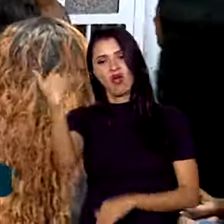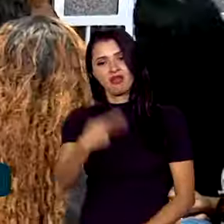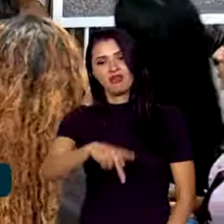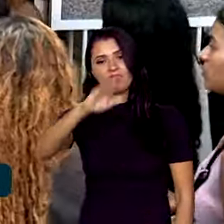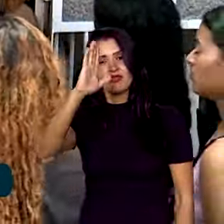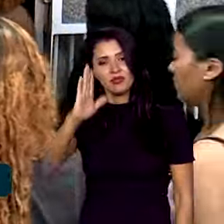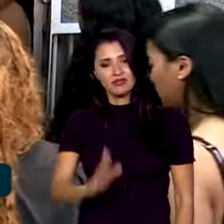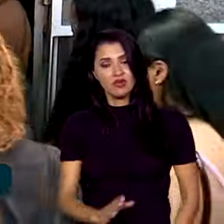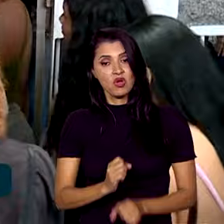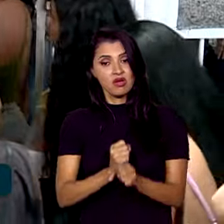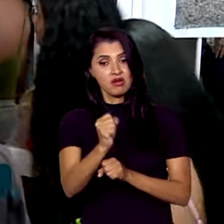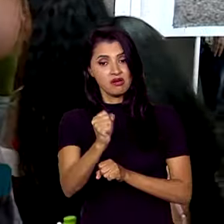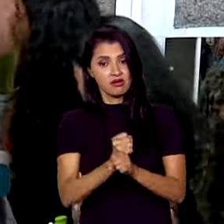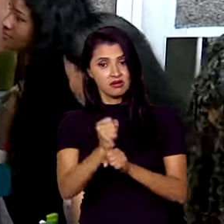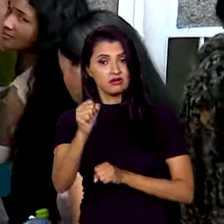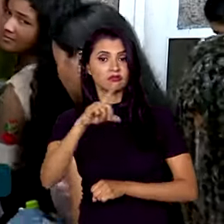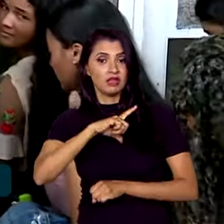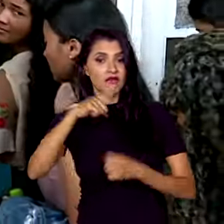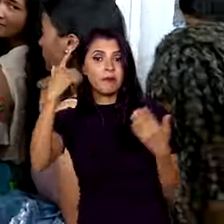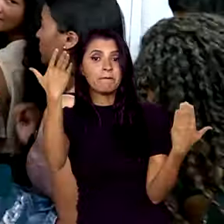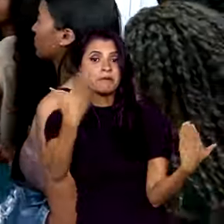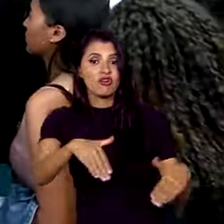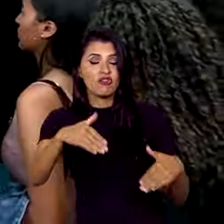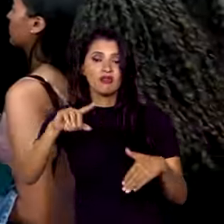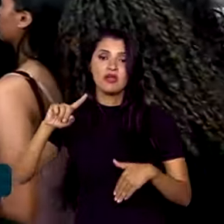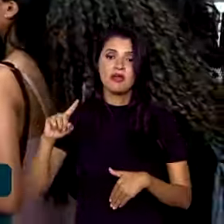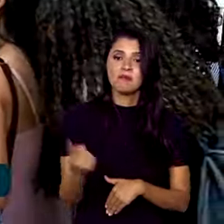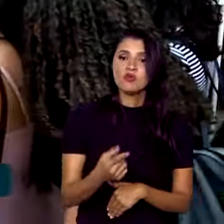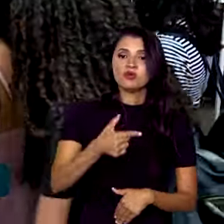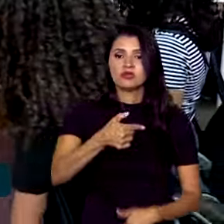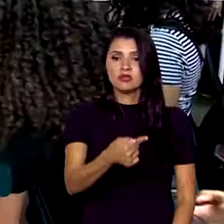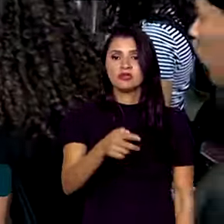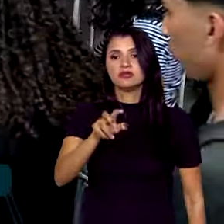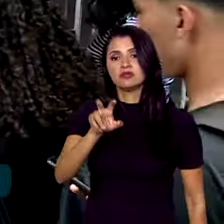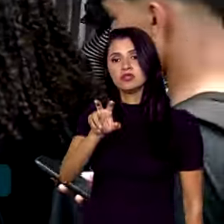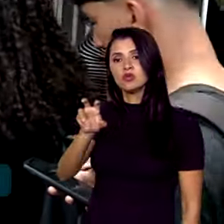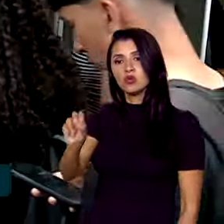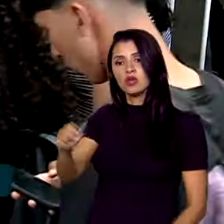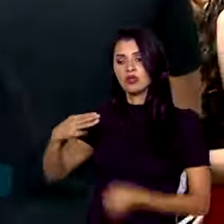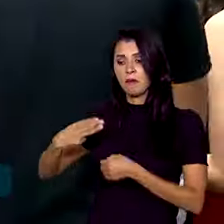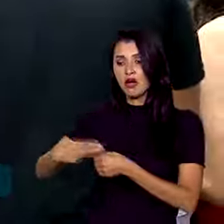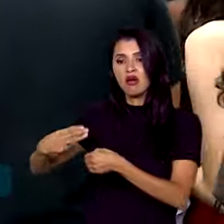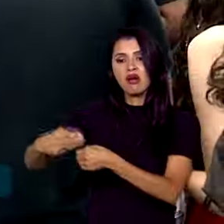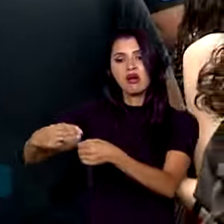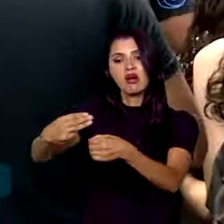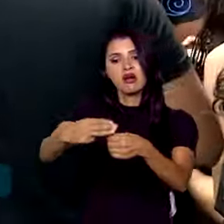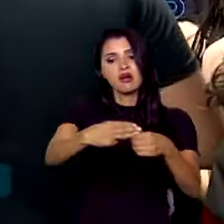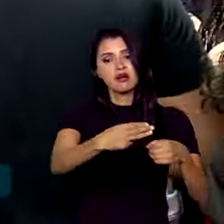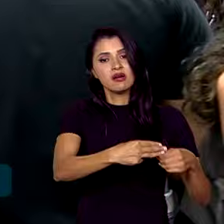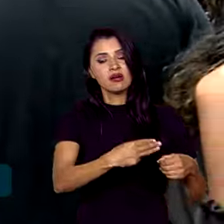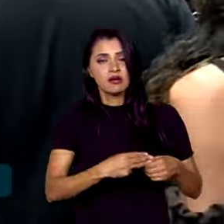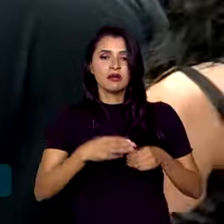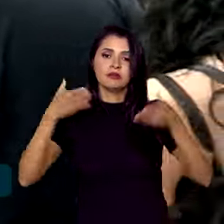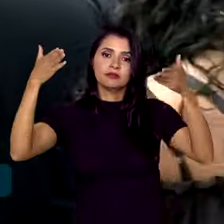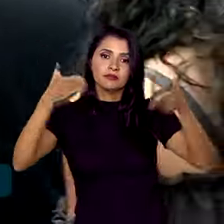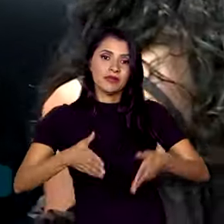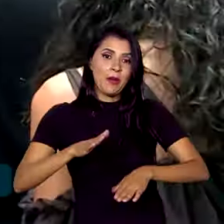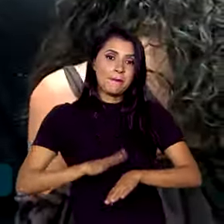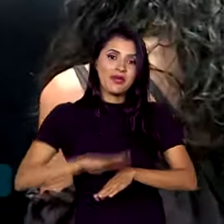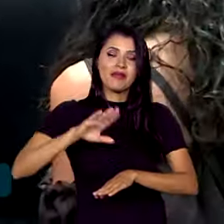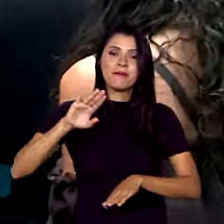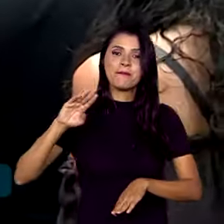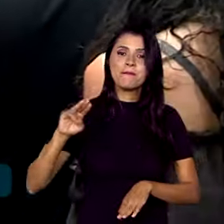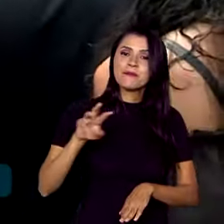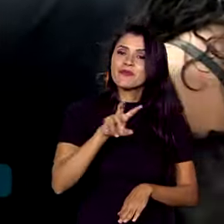Neste ano foram aplicadas provas em 1.750 municípios, com a participação de mais de meio